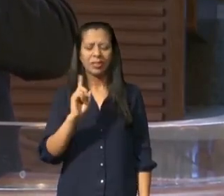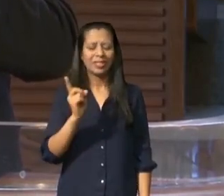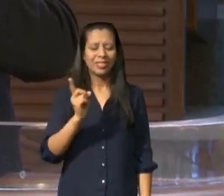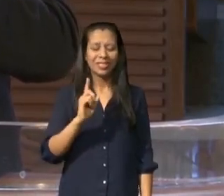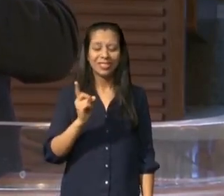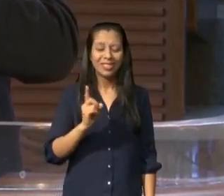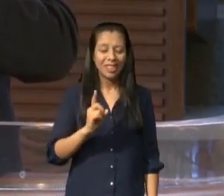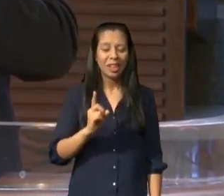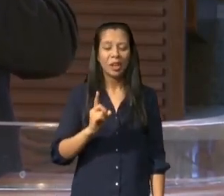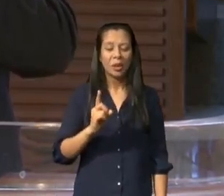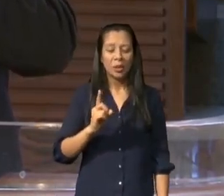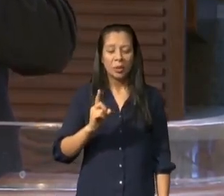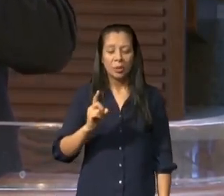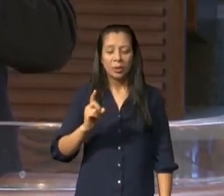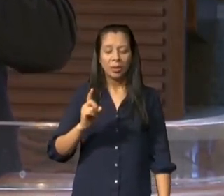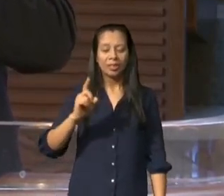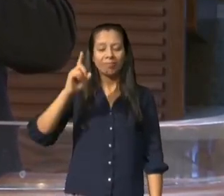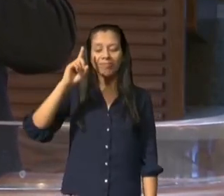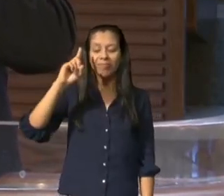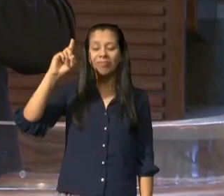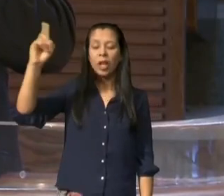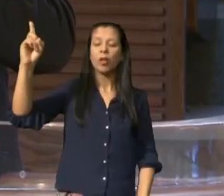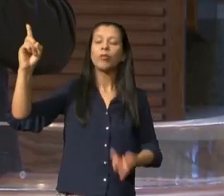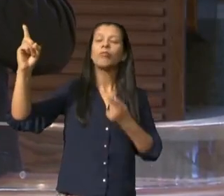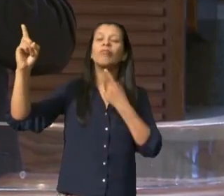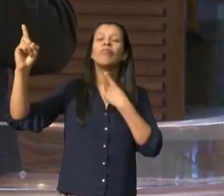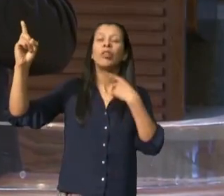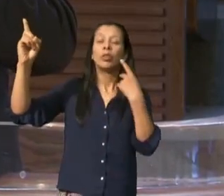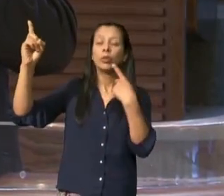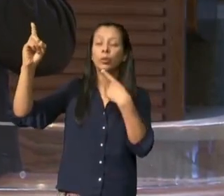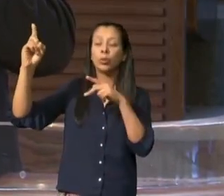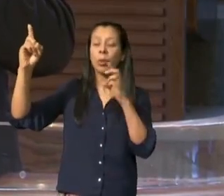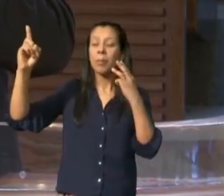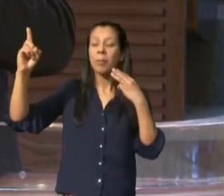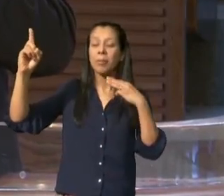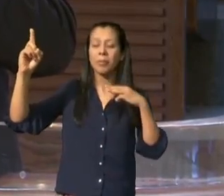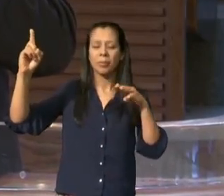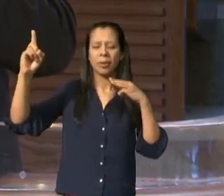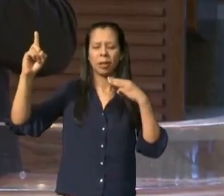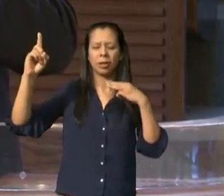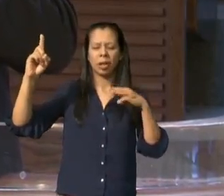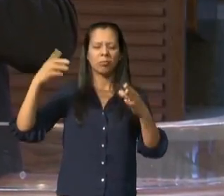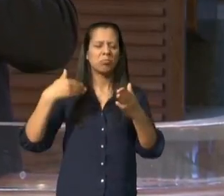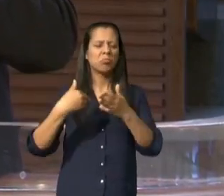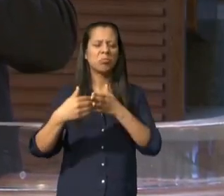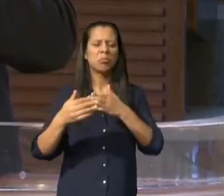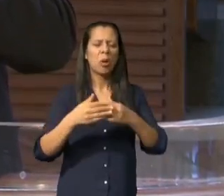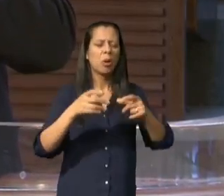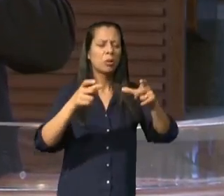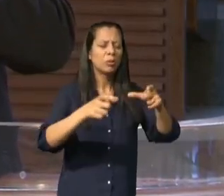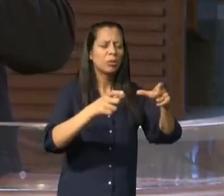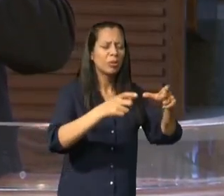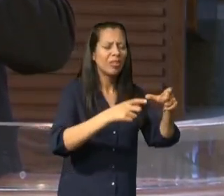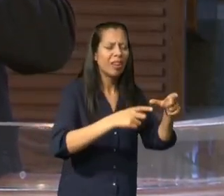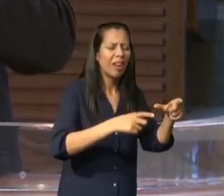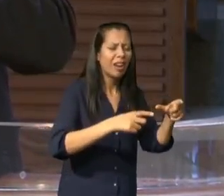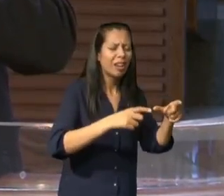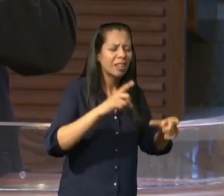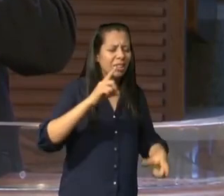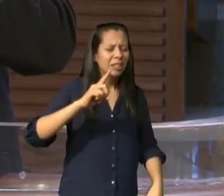pensamentos divinos que o Senhor esteja conosco, onde quer que estejamos para que possamos